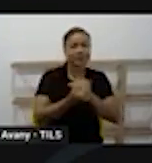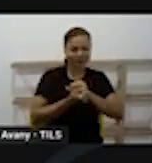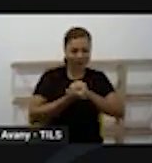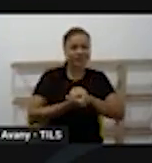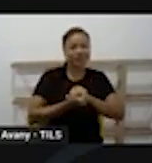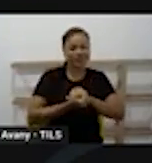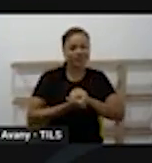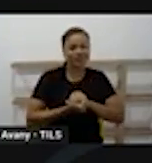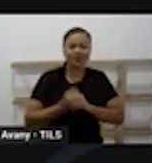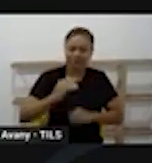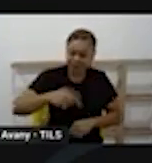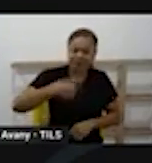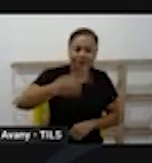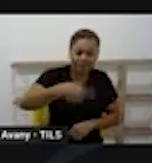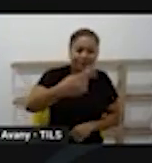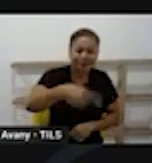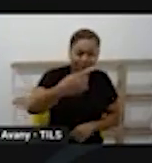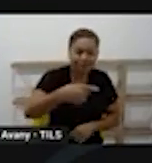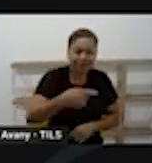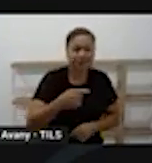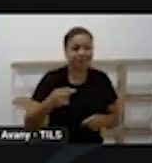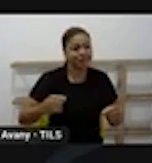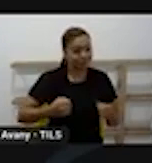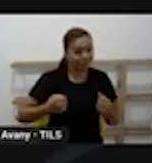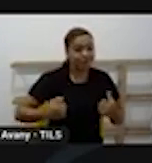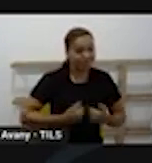diariamente a gente lute por ela.